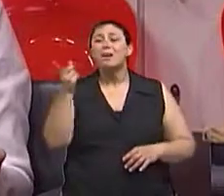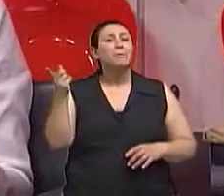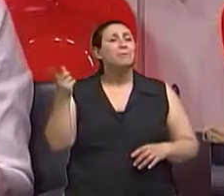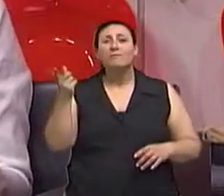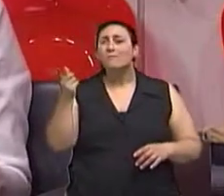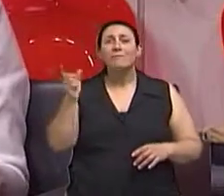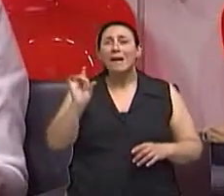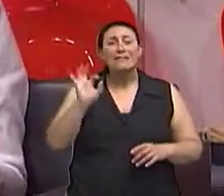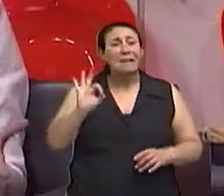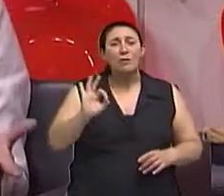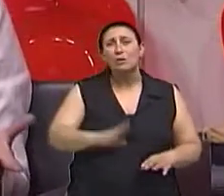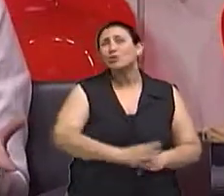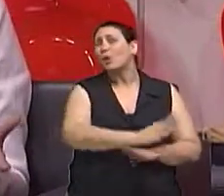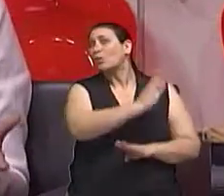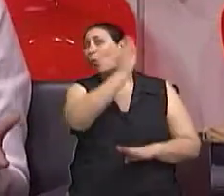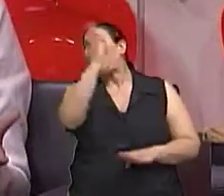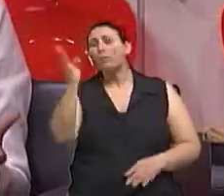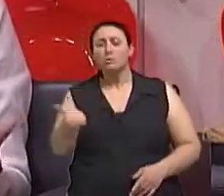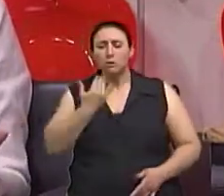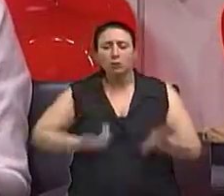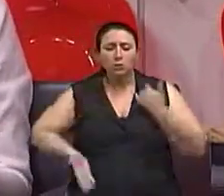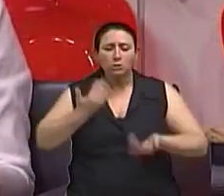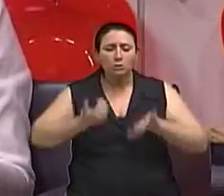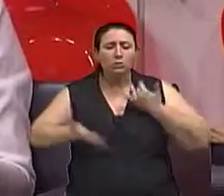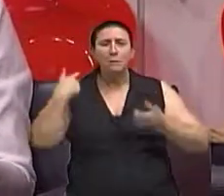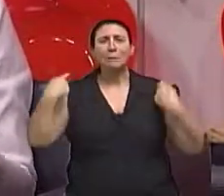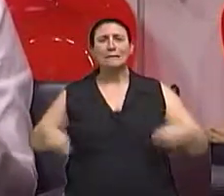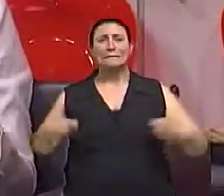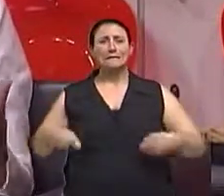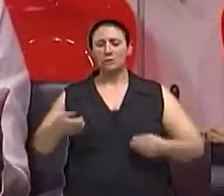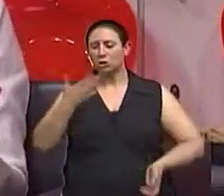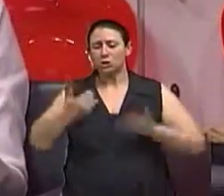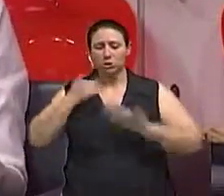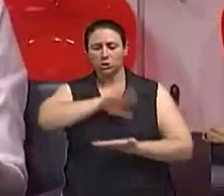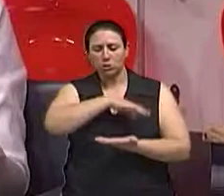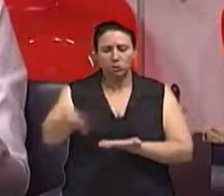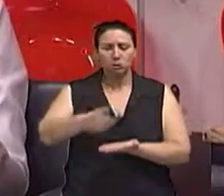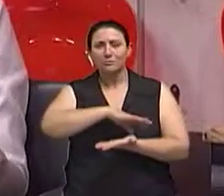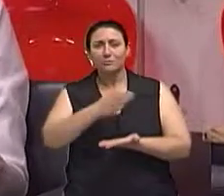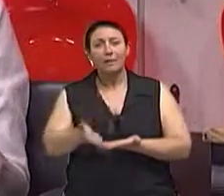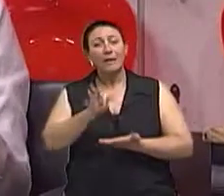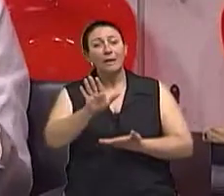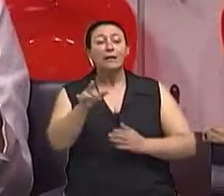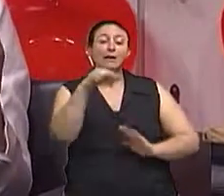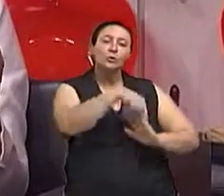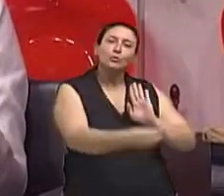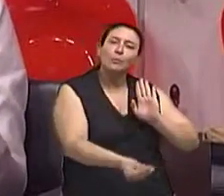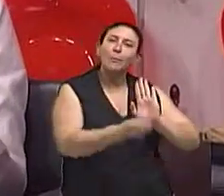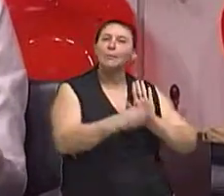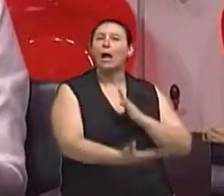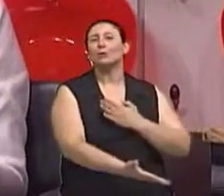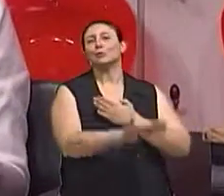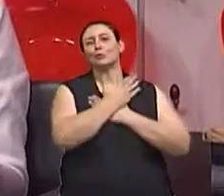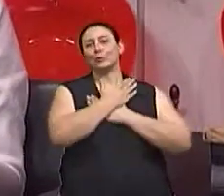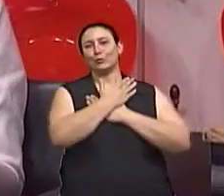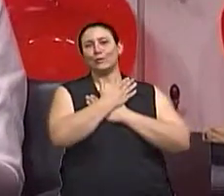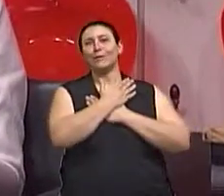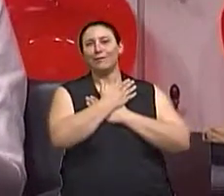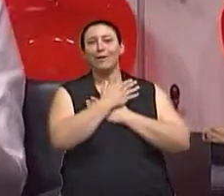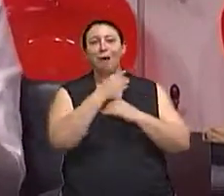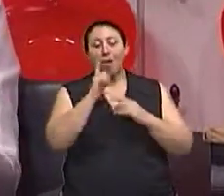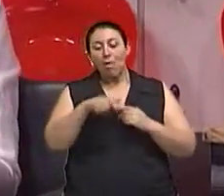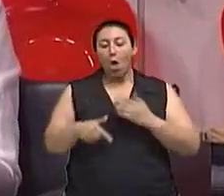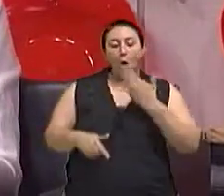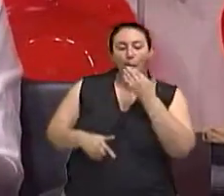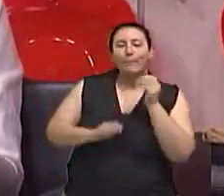praticamente o dia todo comendo. Então, o suplemento, ele agrega isso porque ele está numa composição